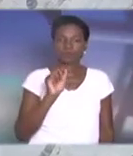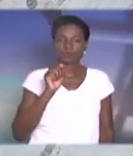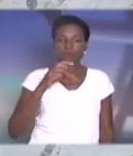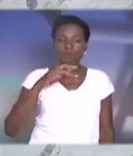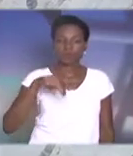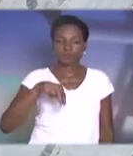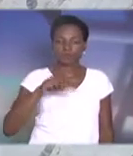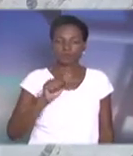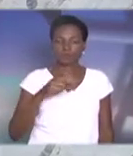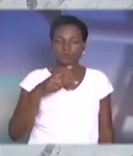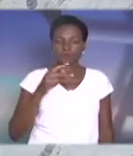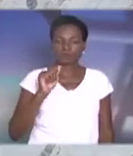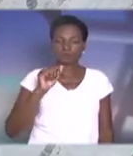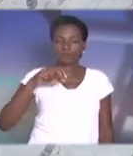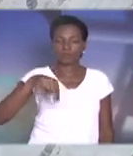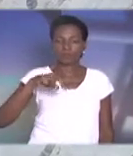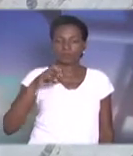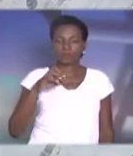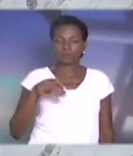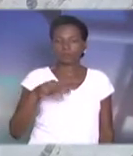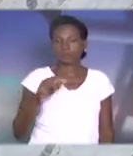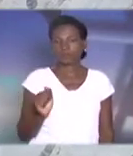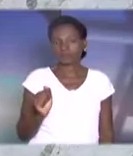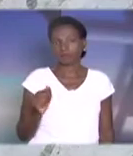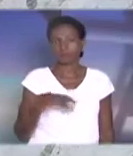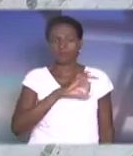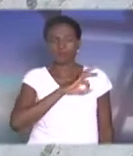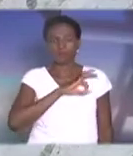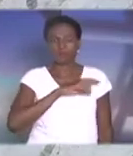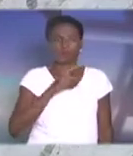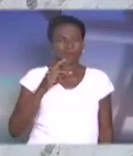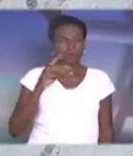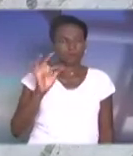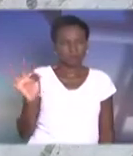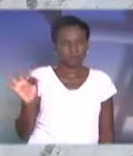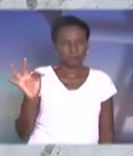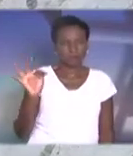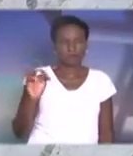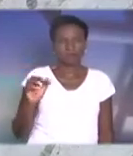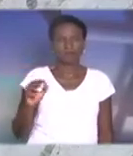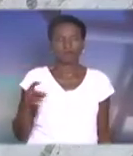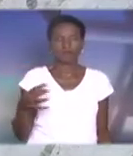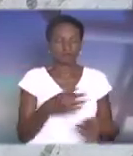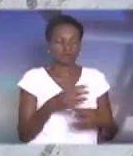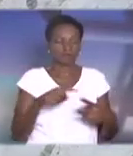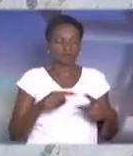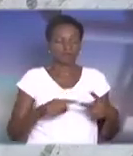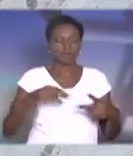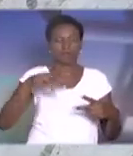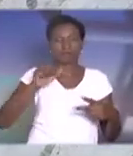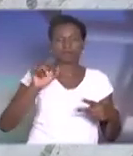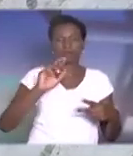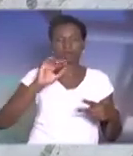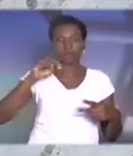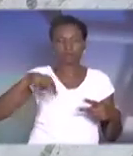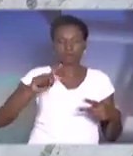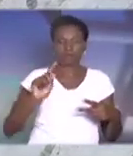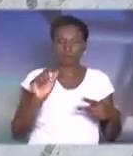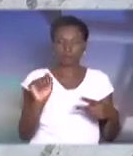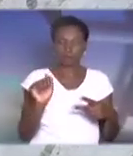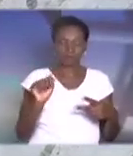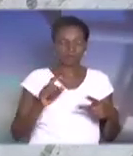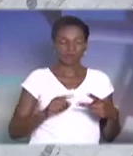Policiais federais das cidades de Maringá e Cascavel já vinham monitorando essa quadrilha. Acabaram se